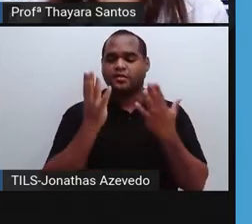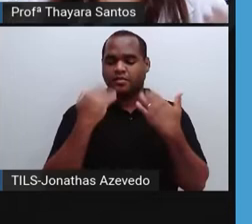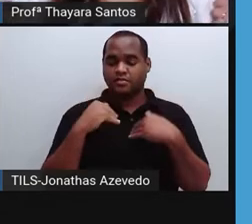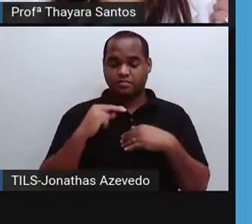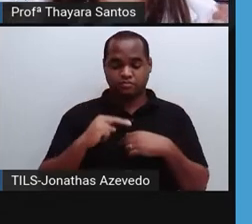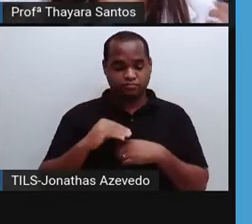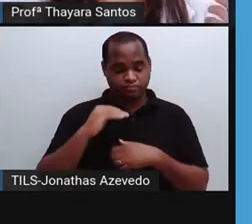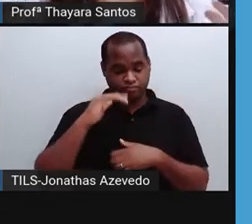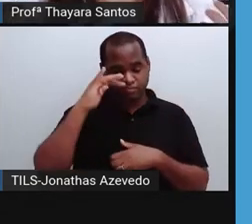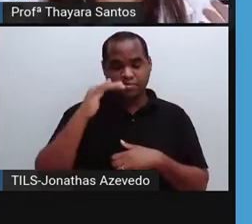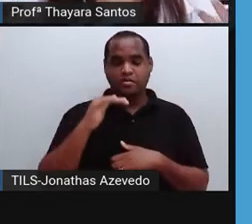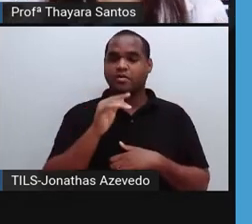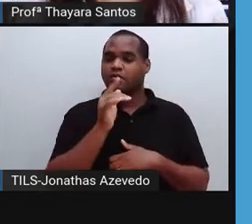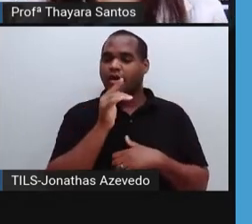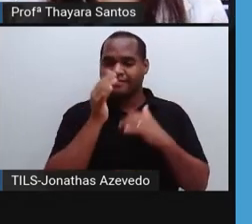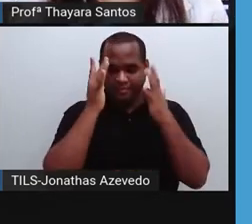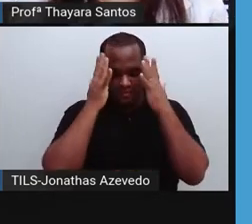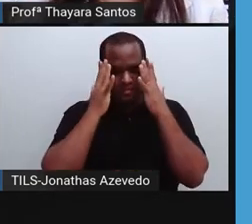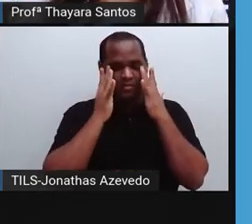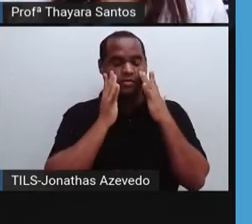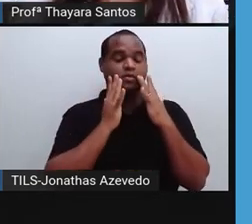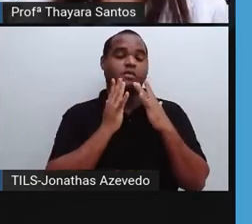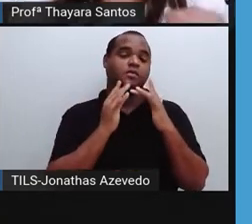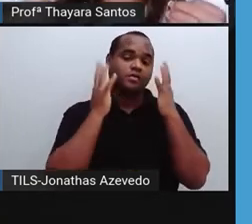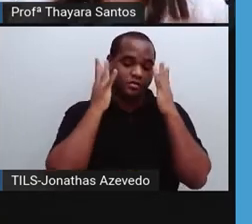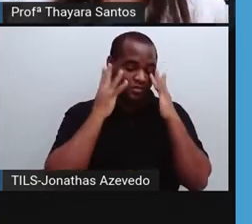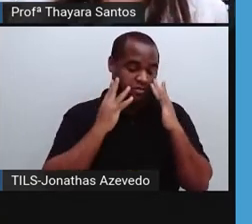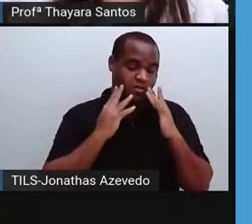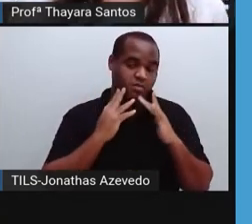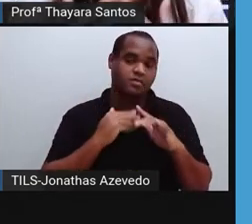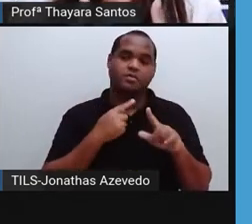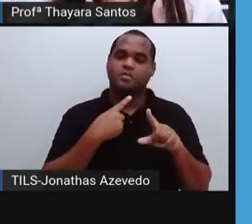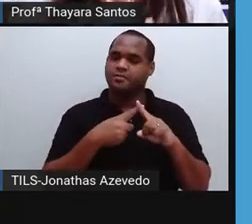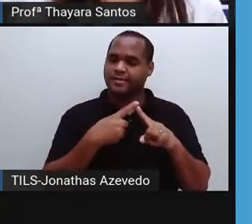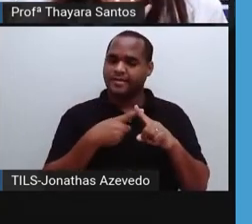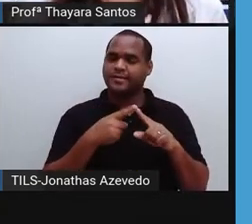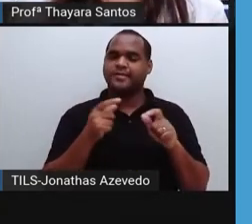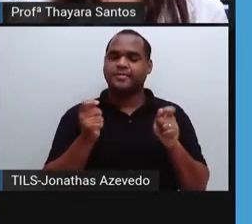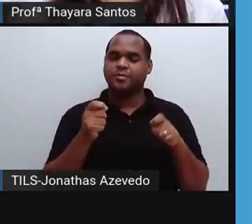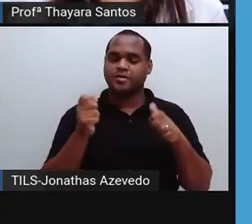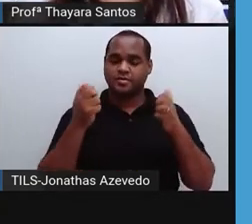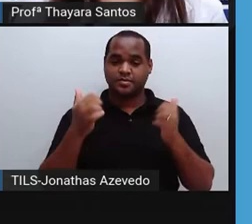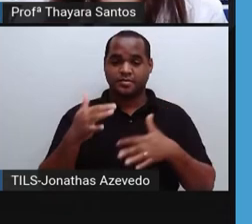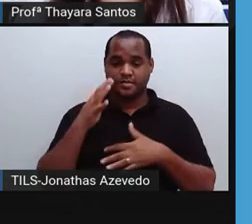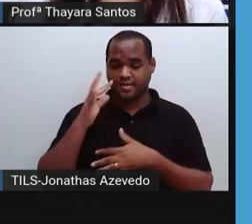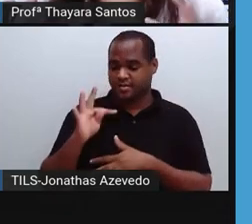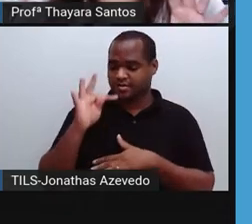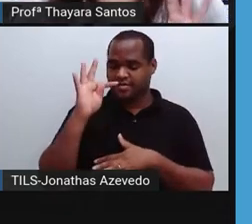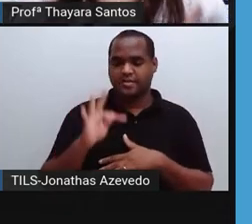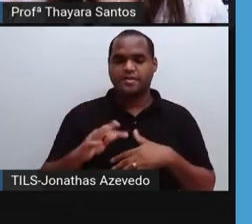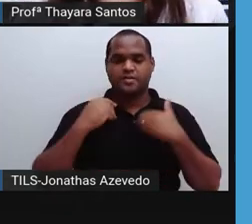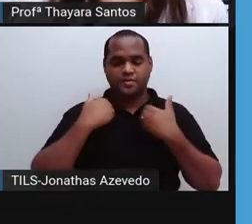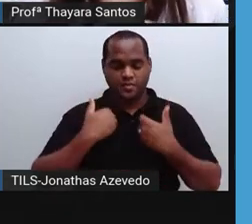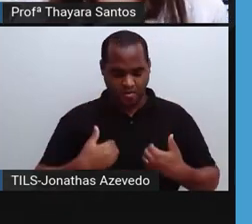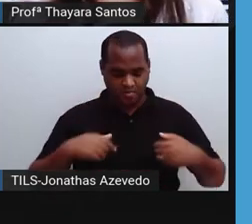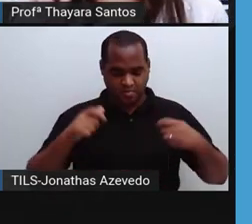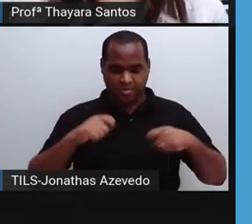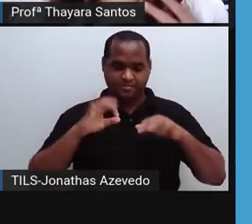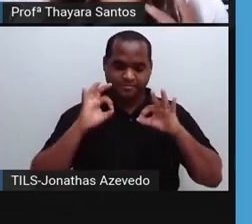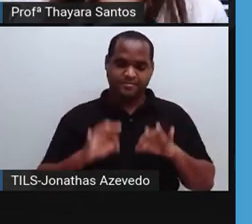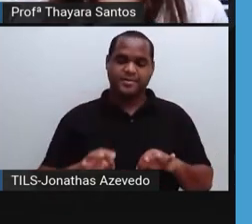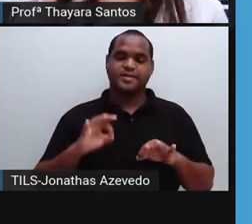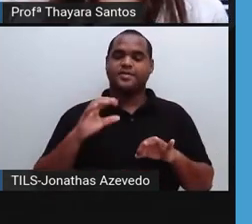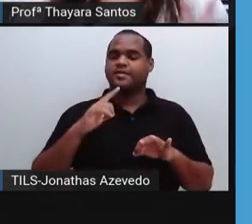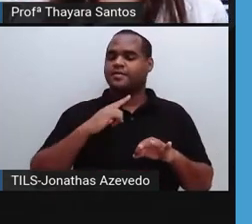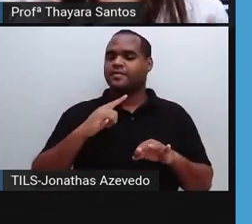tanto, gente começa a suar. E a gente sua justamente para manter a nossa temperatura corporal adequada